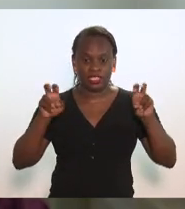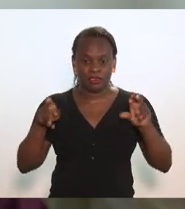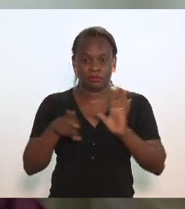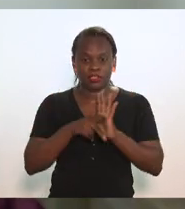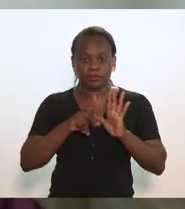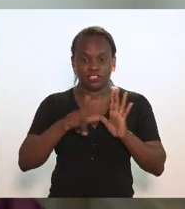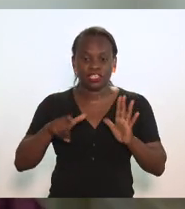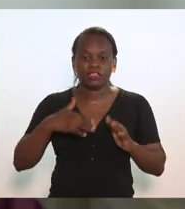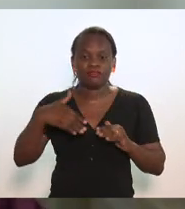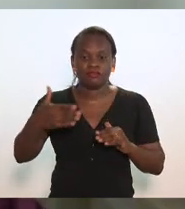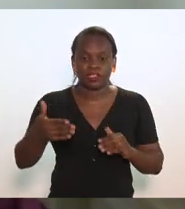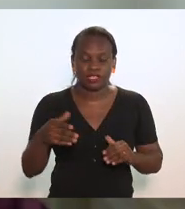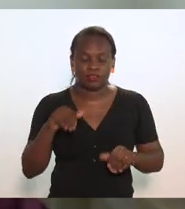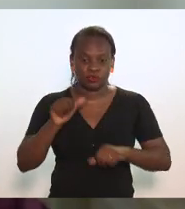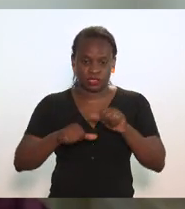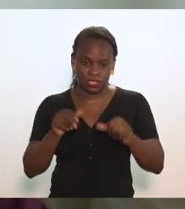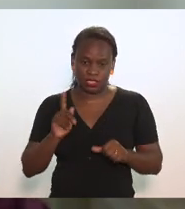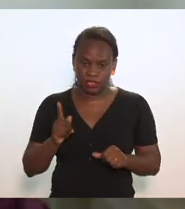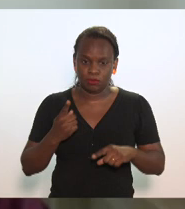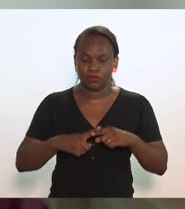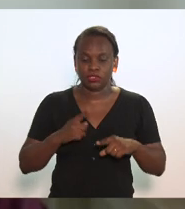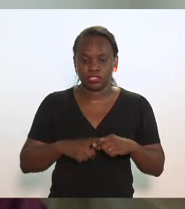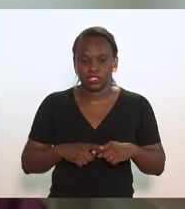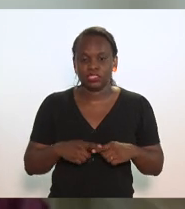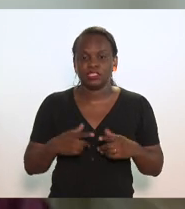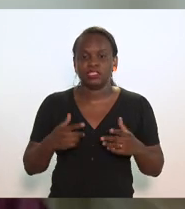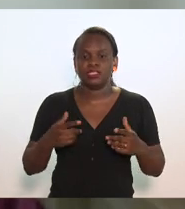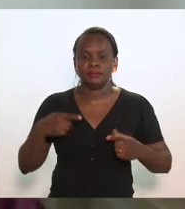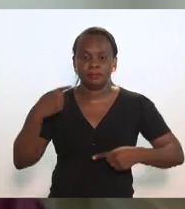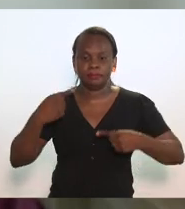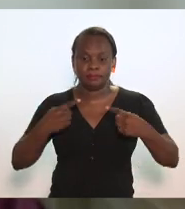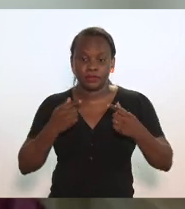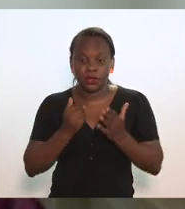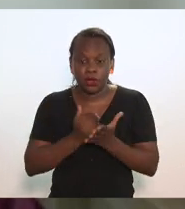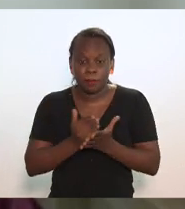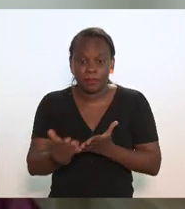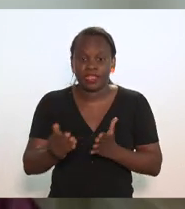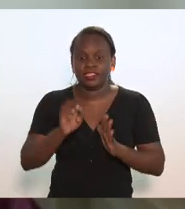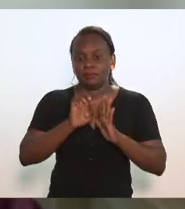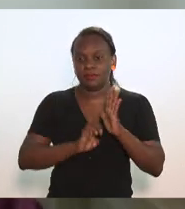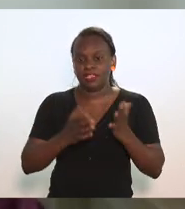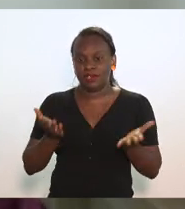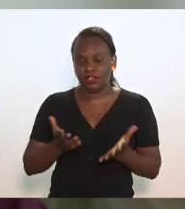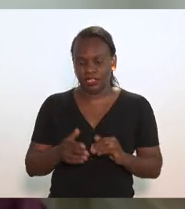vai ficar, porque as polêmicas começam desde a emenda.